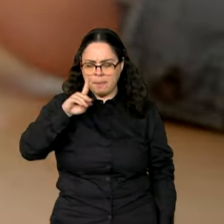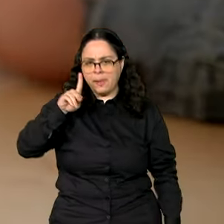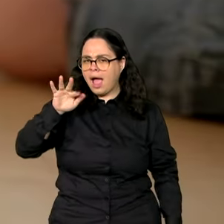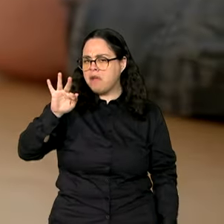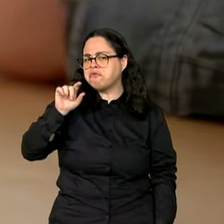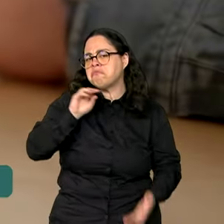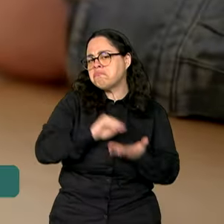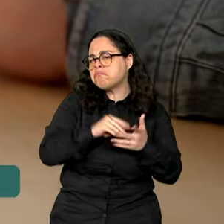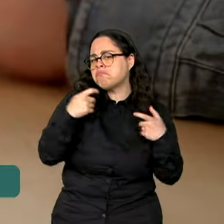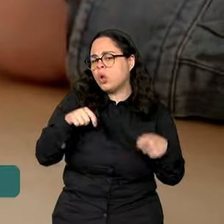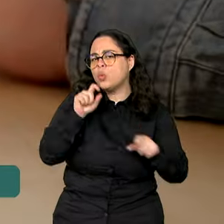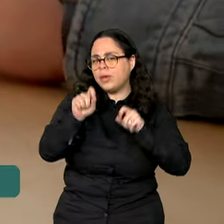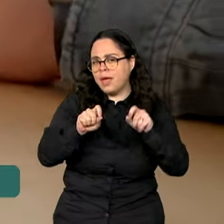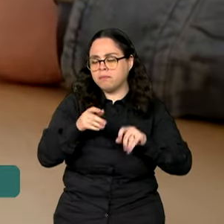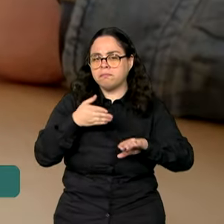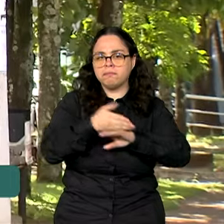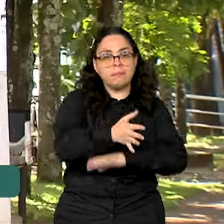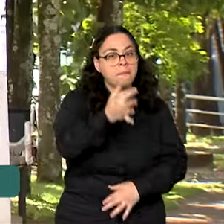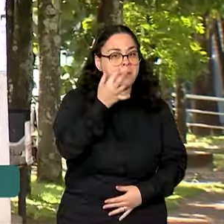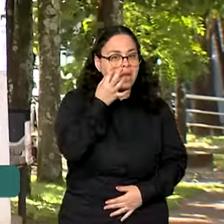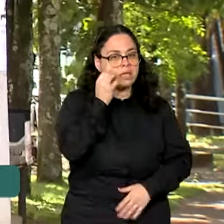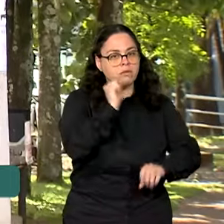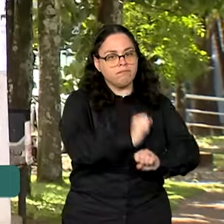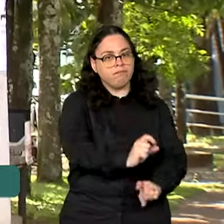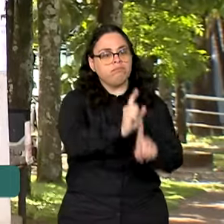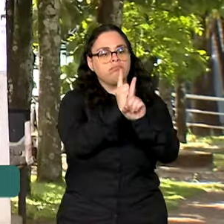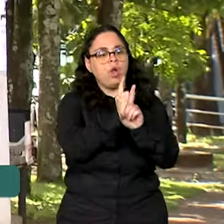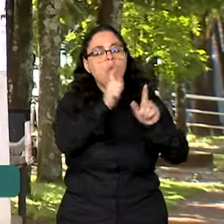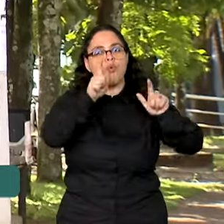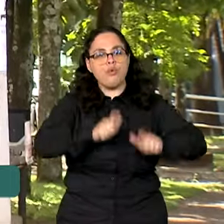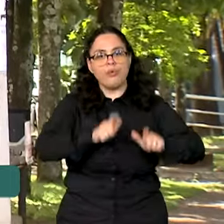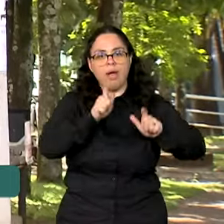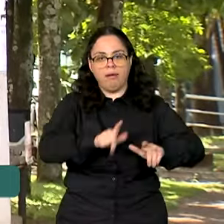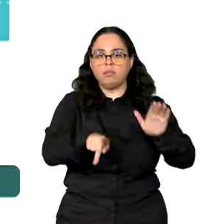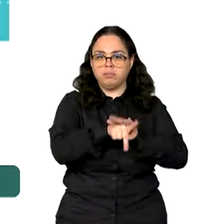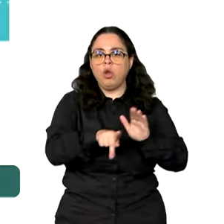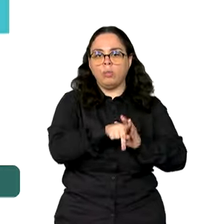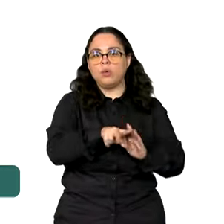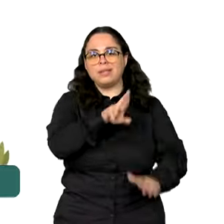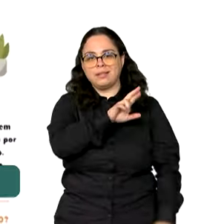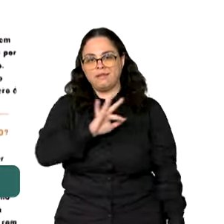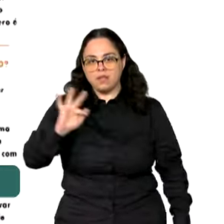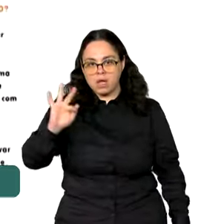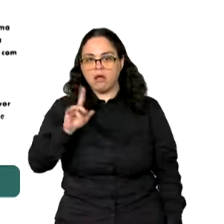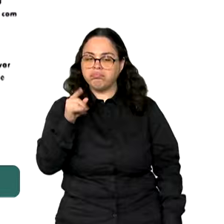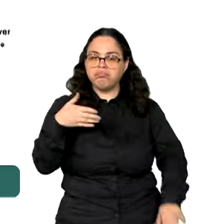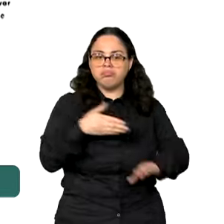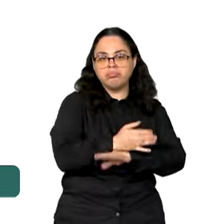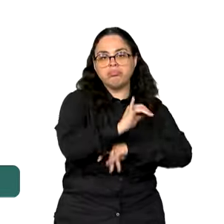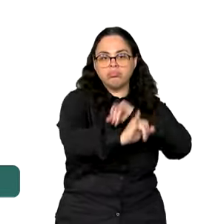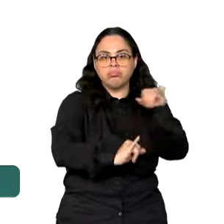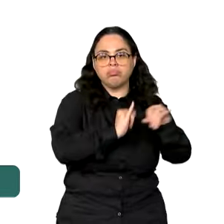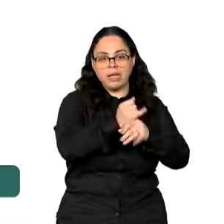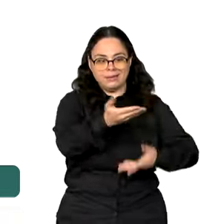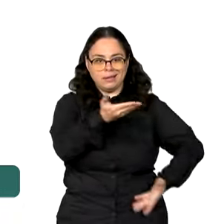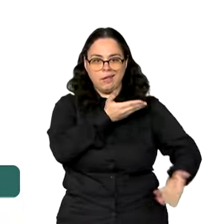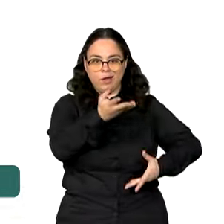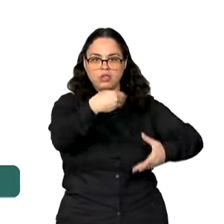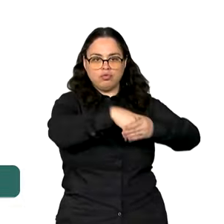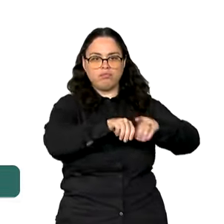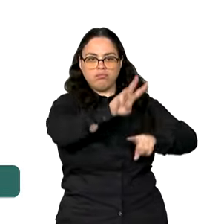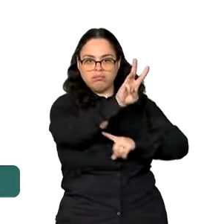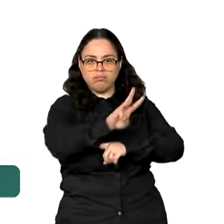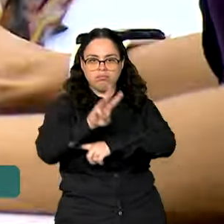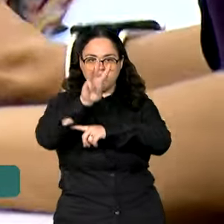basta ir presencialmente a uma unidade da Receita Federal ou acessar a área de serviços da Receita